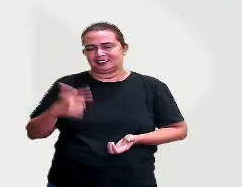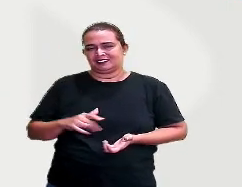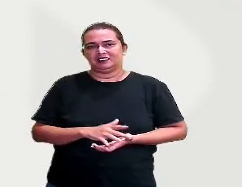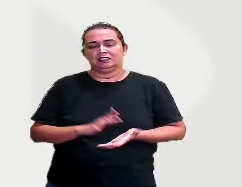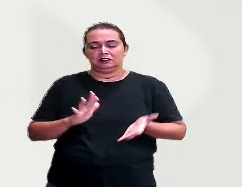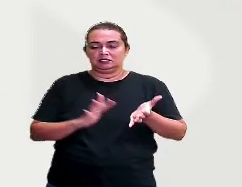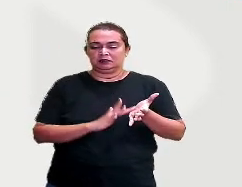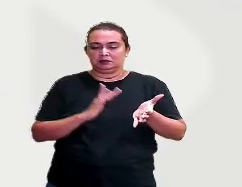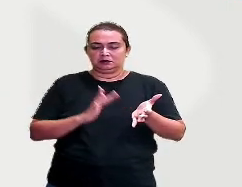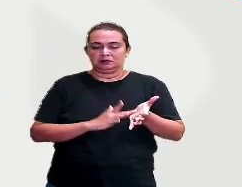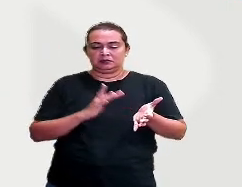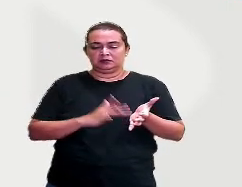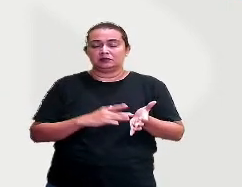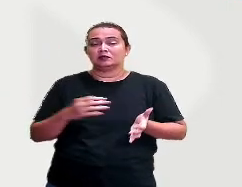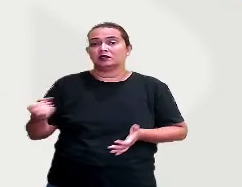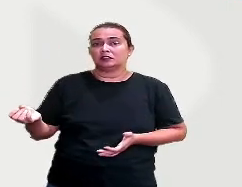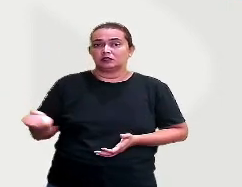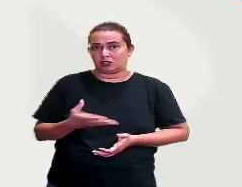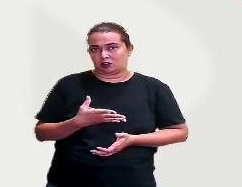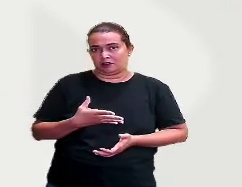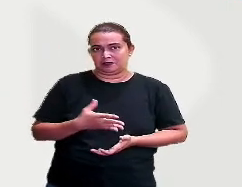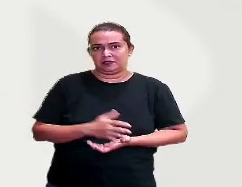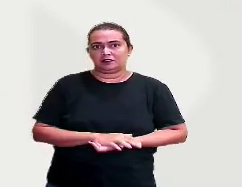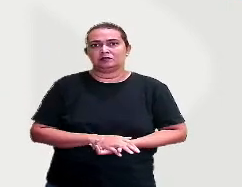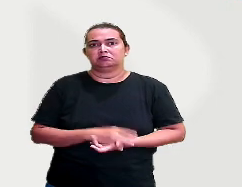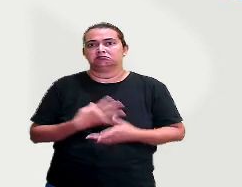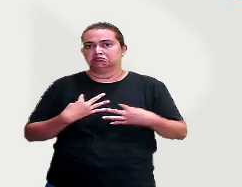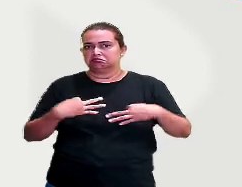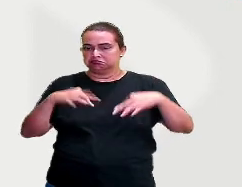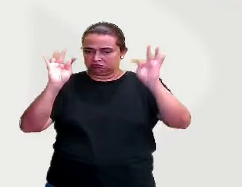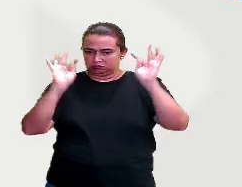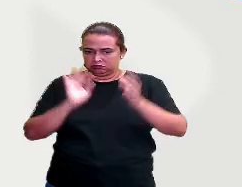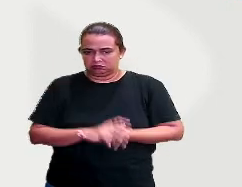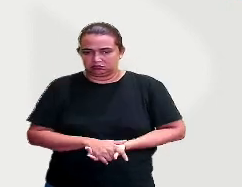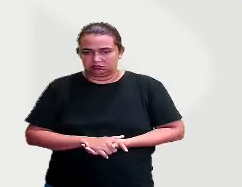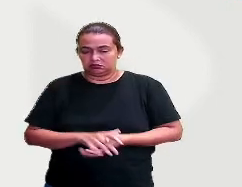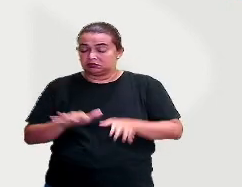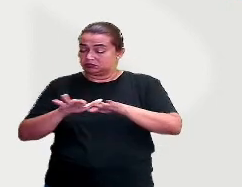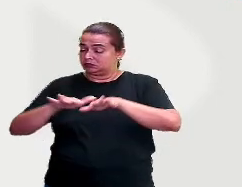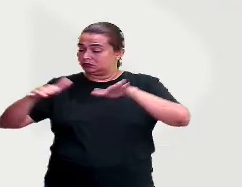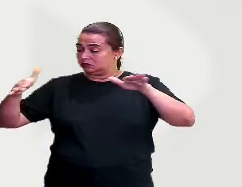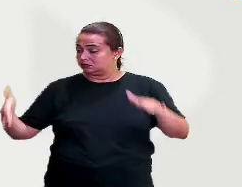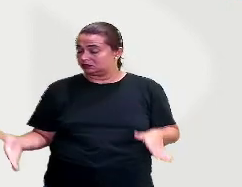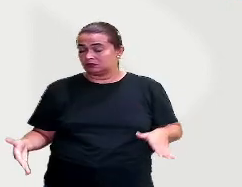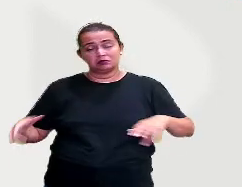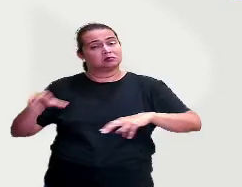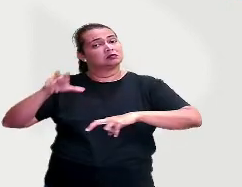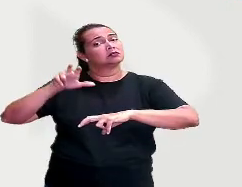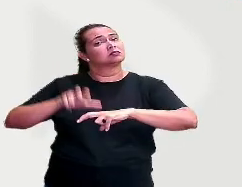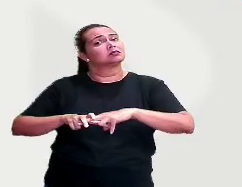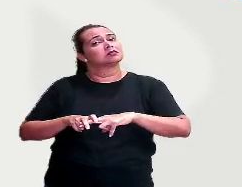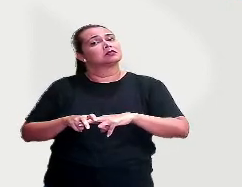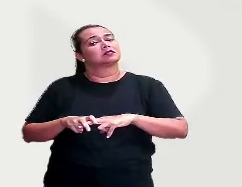é uma tecnologia muito atual. E carteira escolar? Qual das duas aí